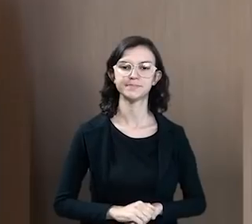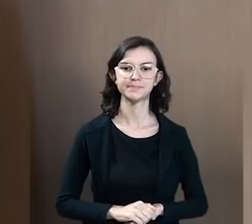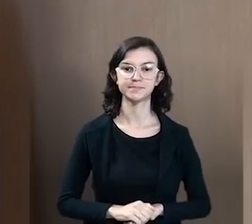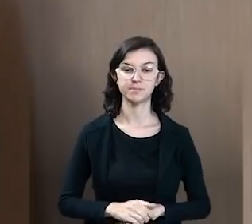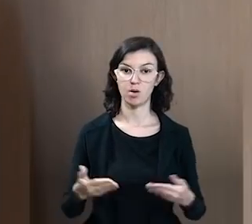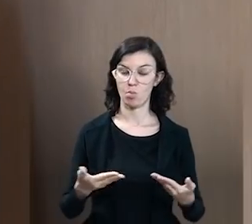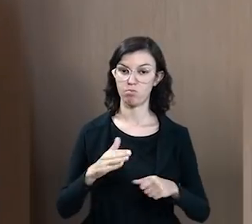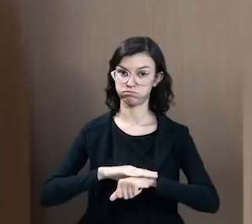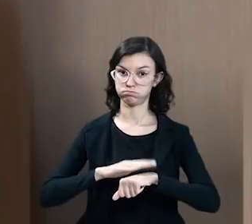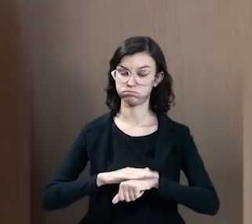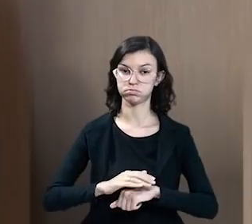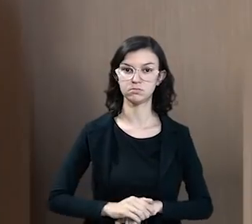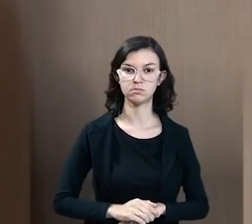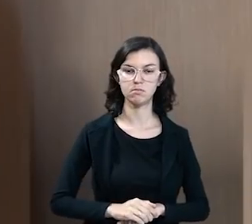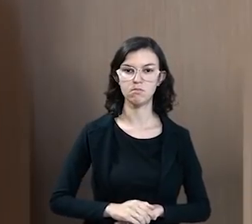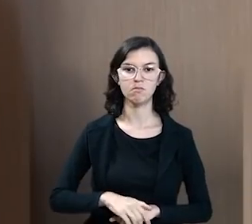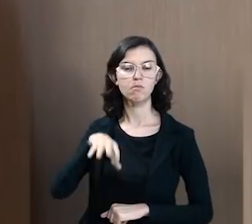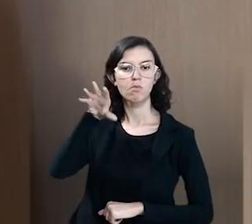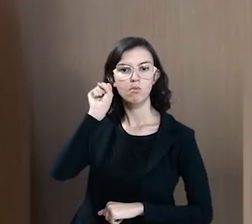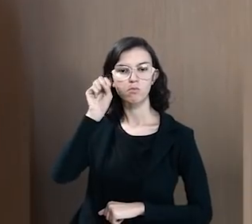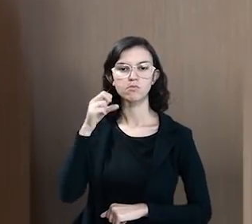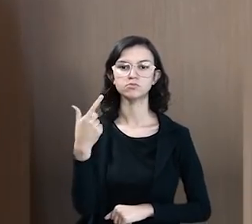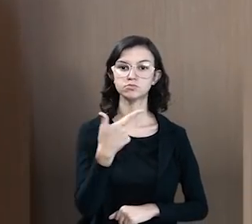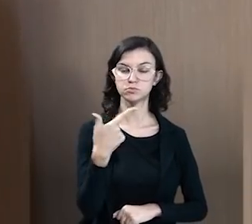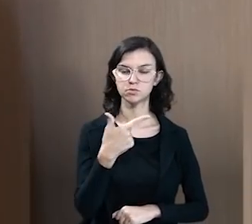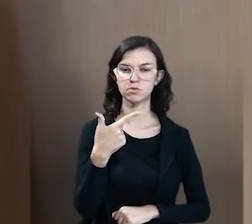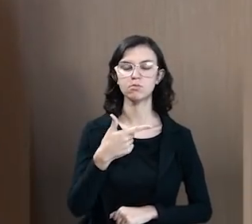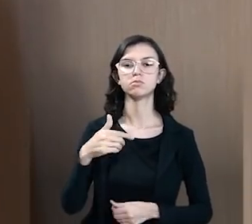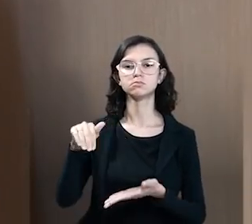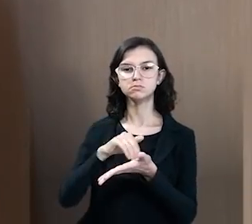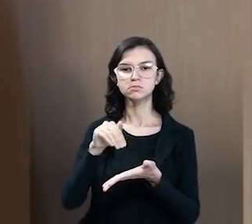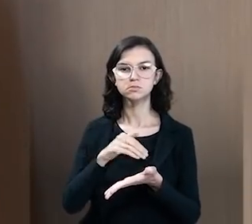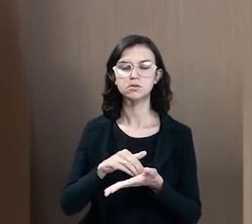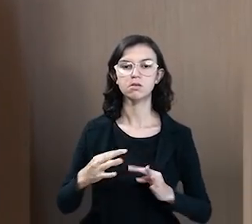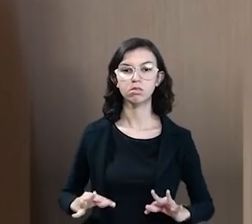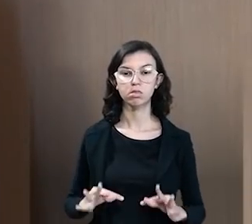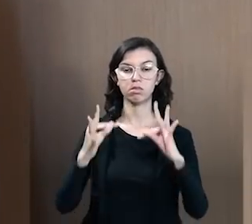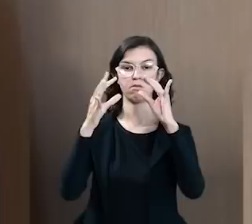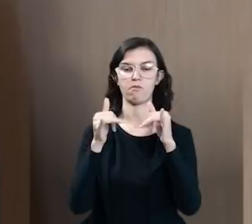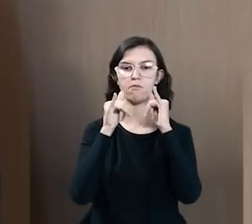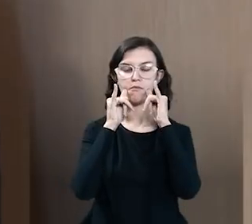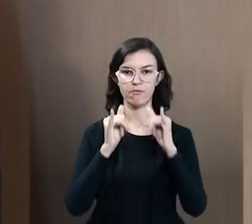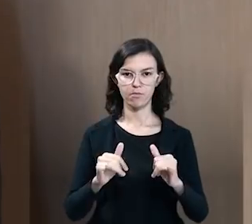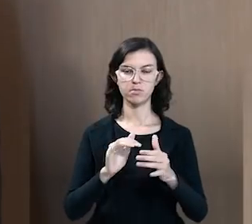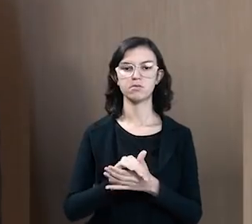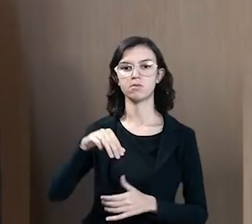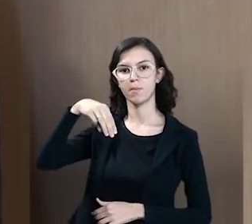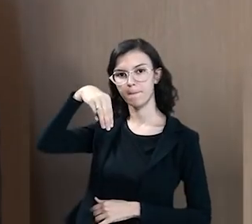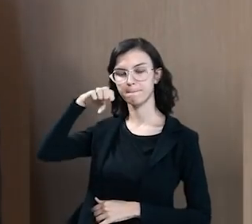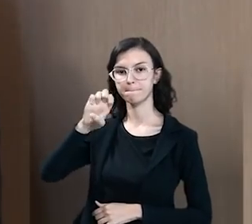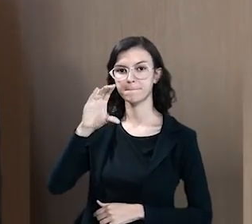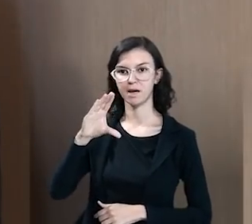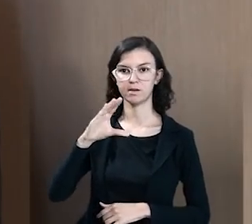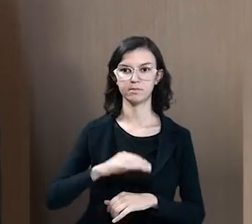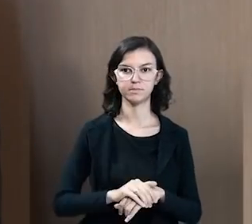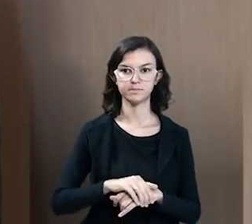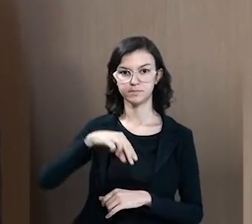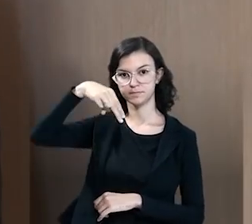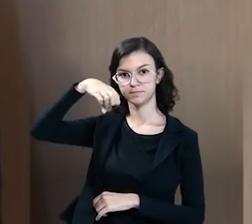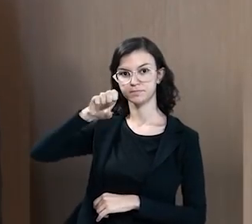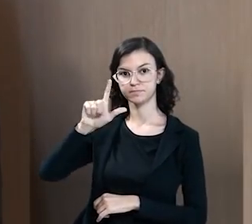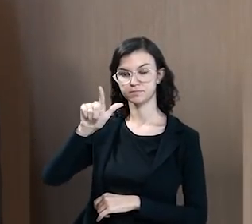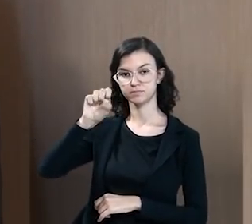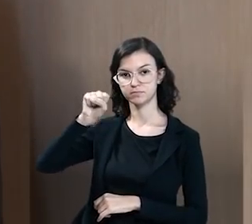Neste momento, ouviremos o subsecretário substituto de Tecnologia da Informação e Comunicação do Ministério da